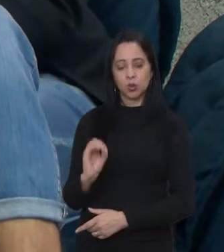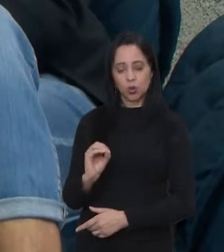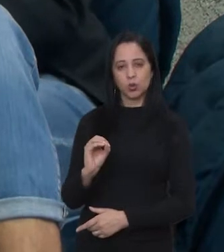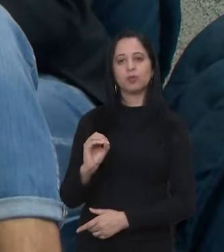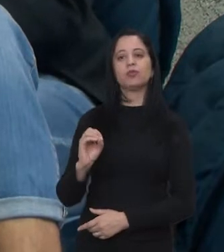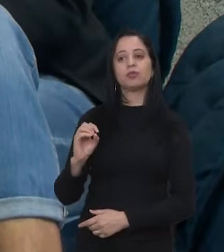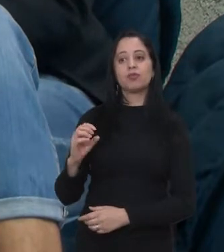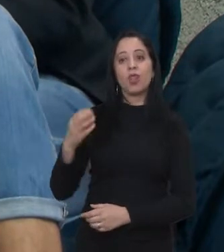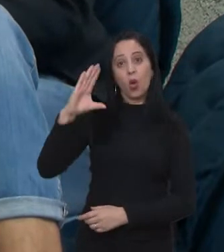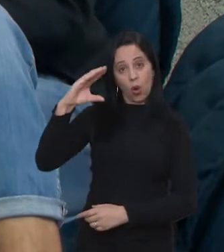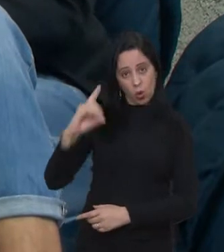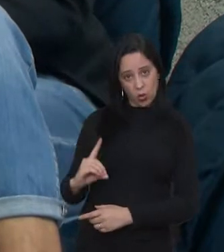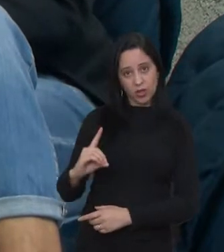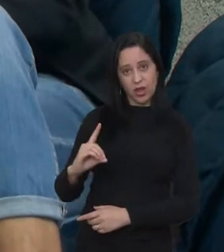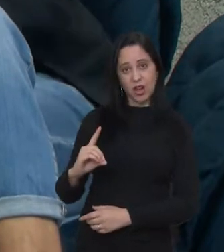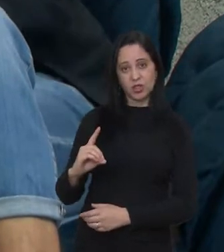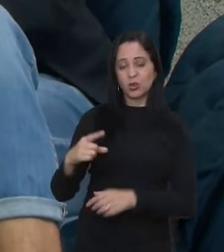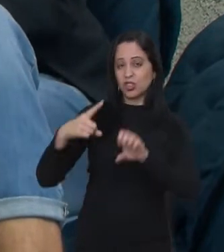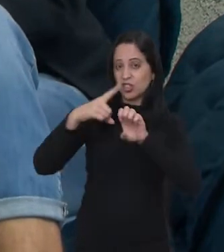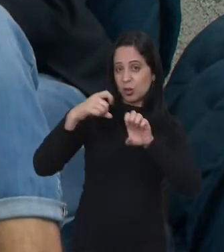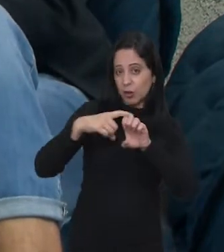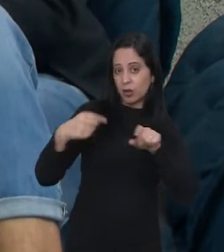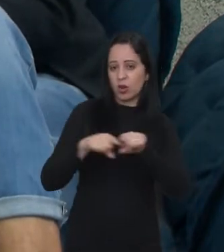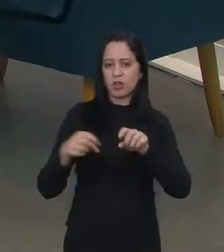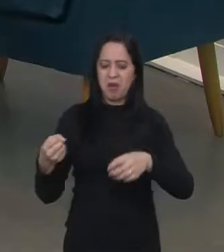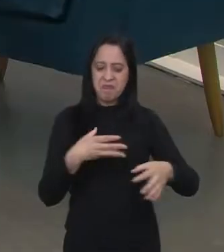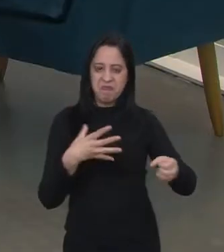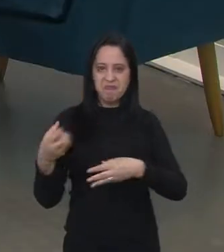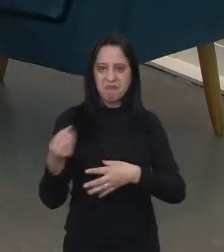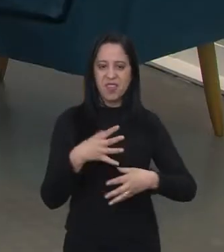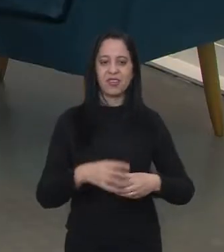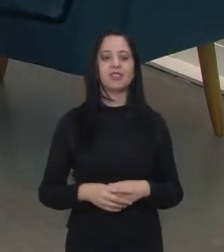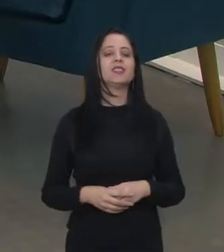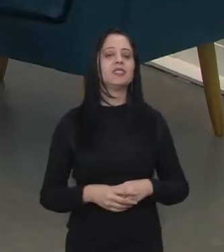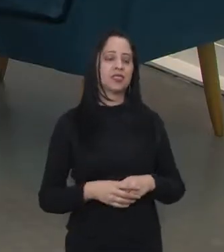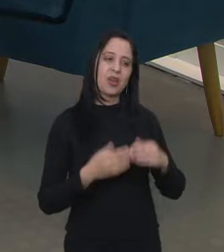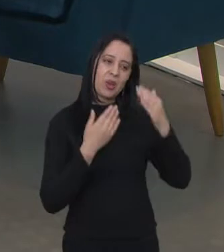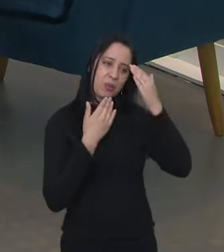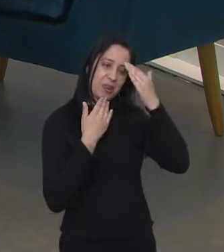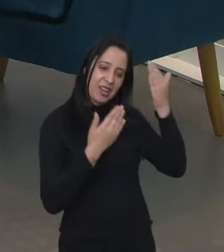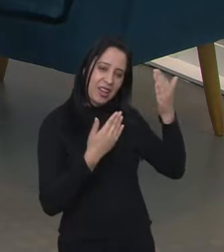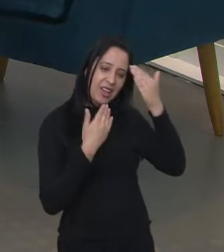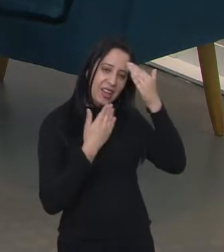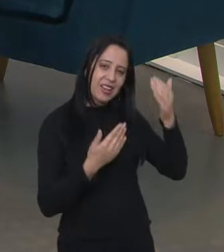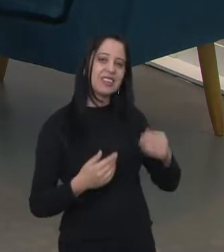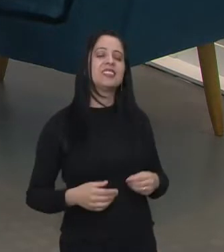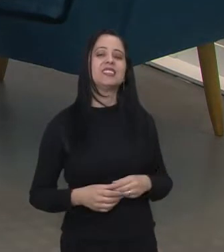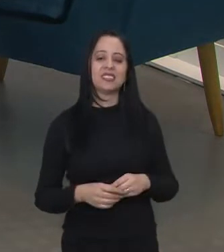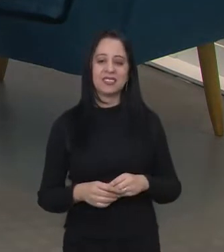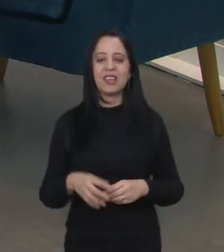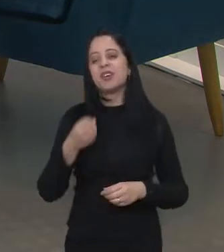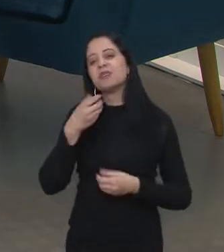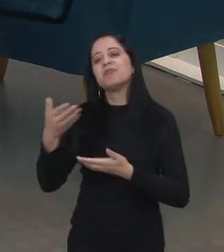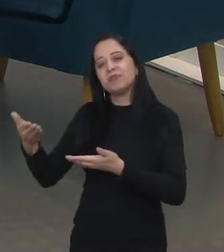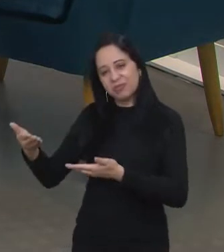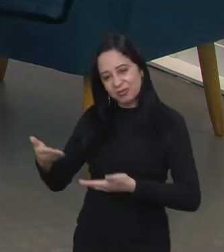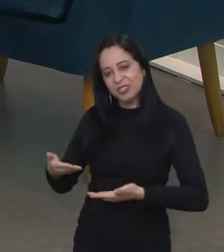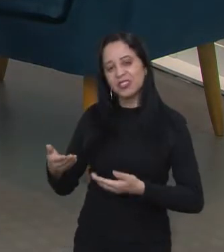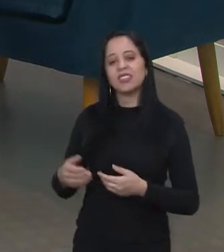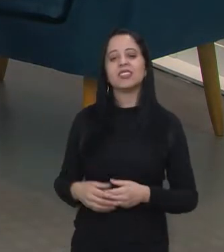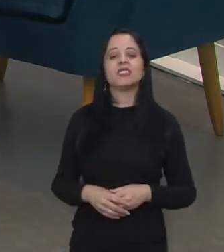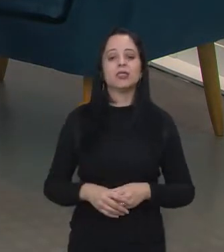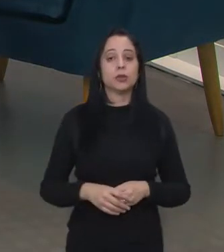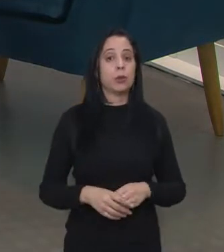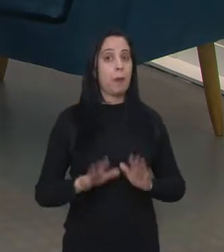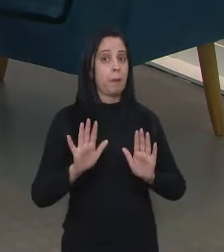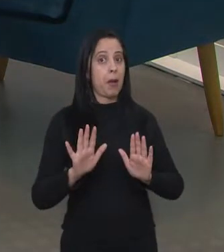coordenador de empreendedorismo e inovação na Nexus. Bem-vindo, Alessandro. Muito obrigado, Aleph. Muito obrigado, Adriane. Bem